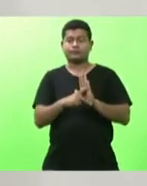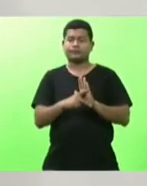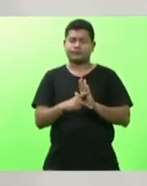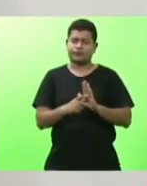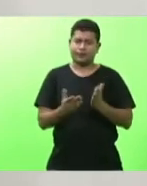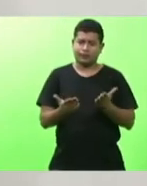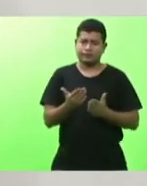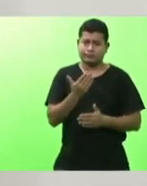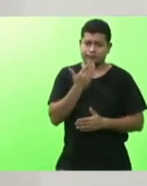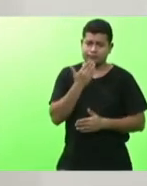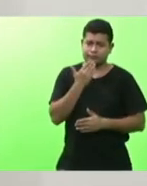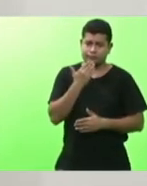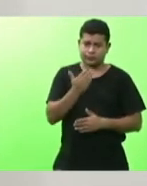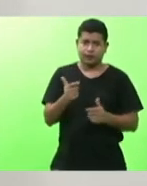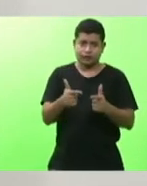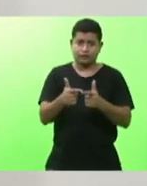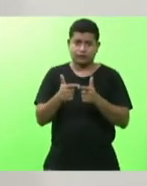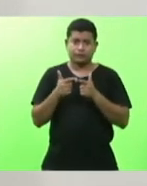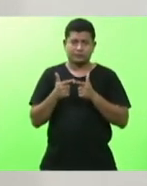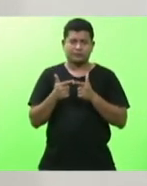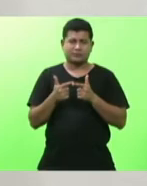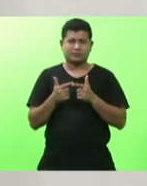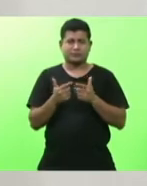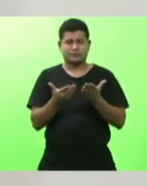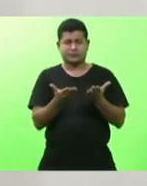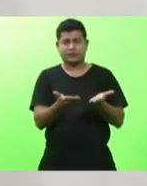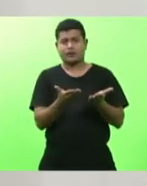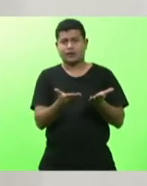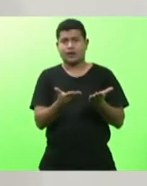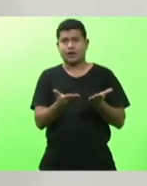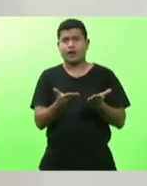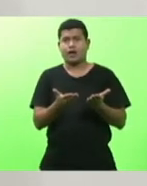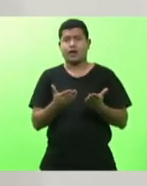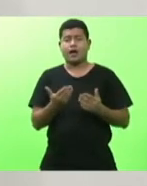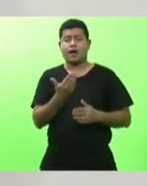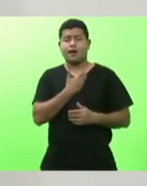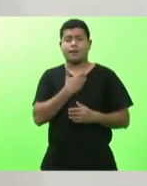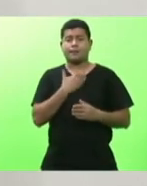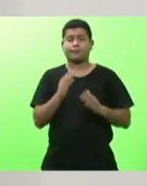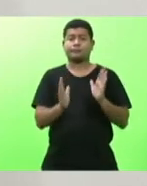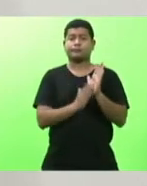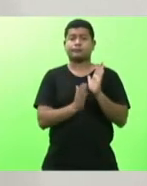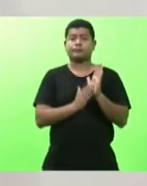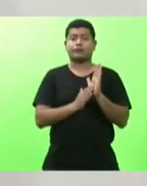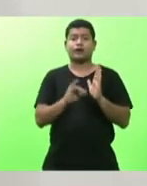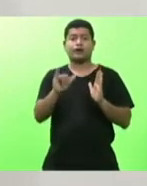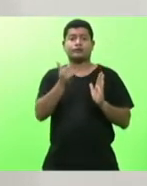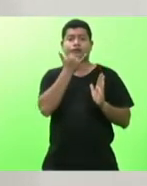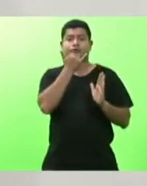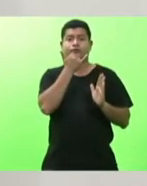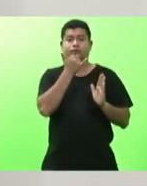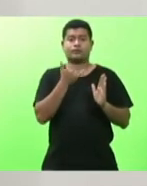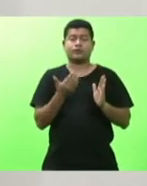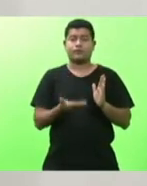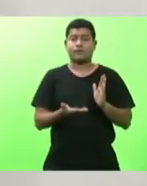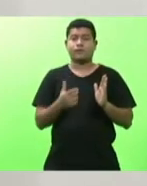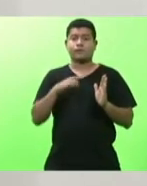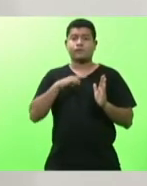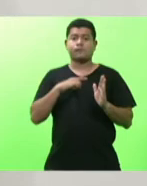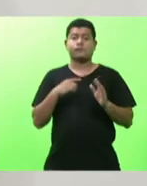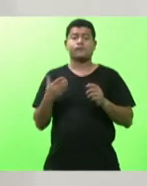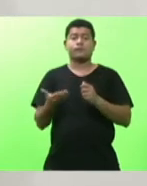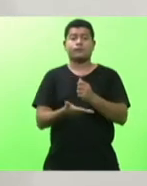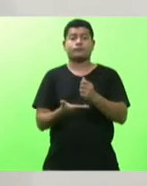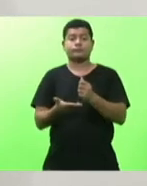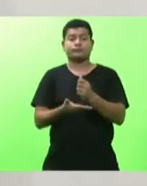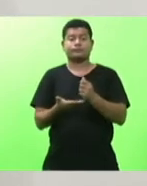ao colega que assim propôs e eu fui analisar as justificativas no qual tem embasamento de